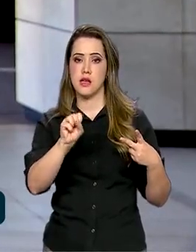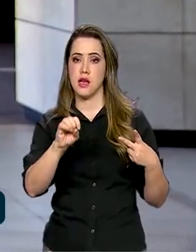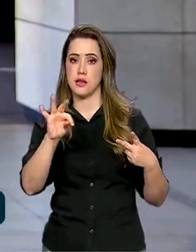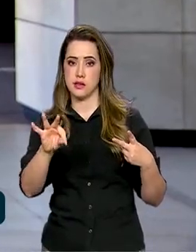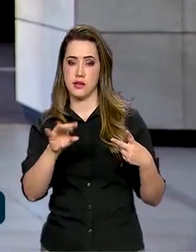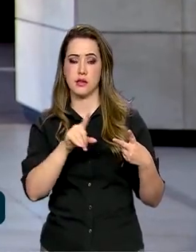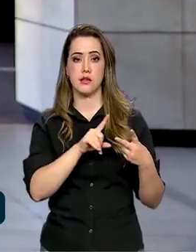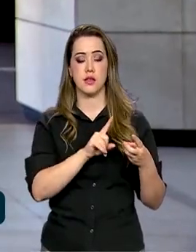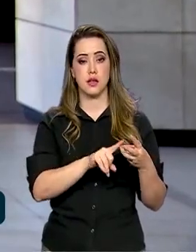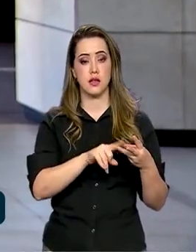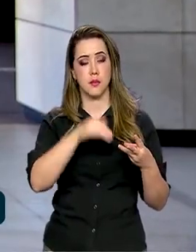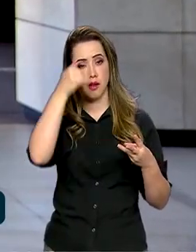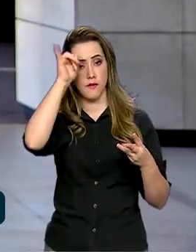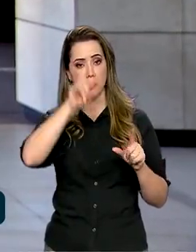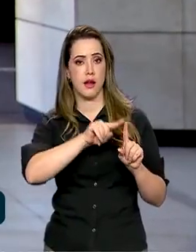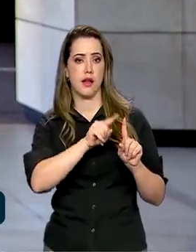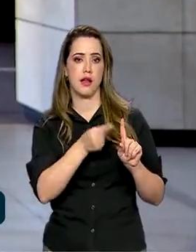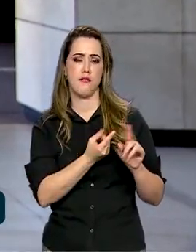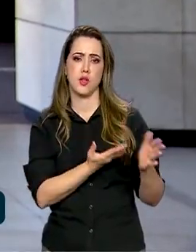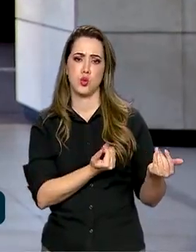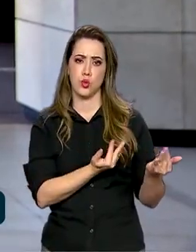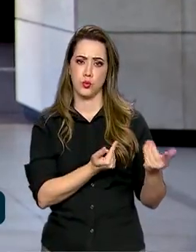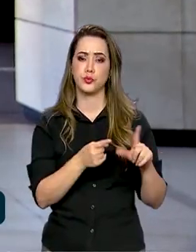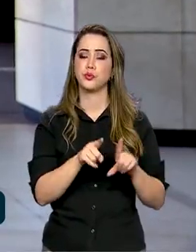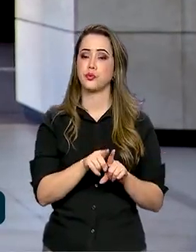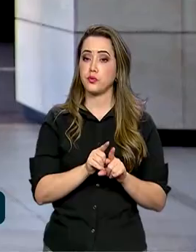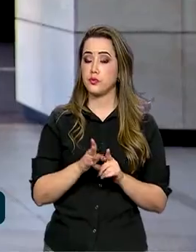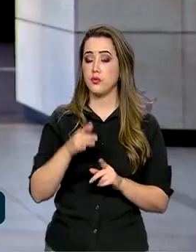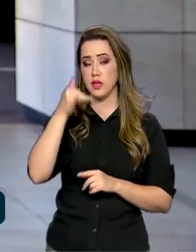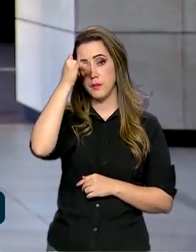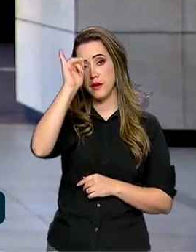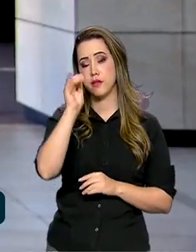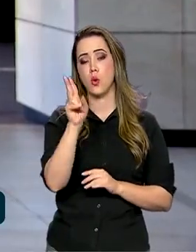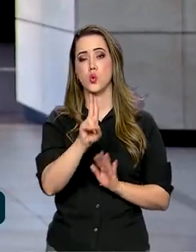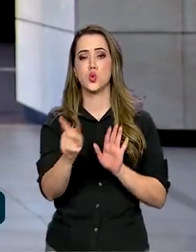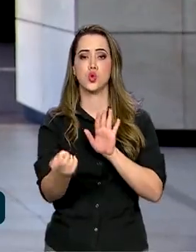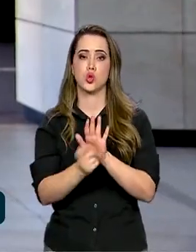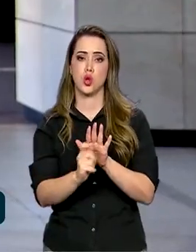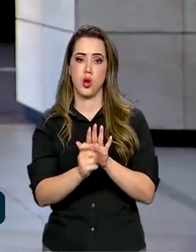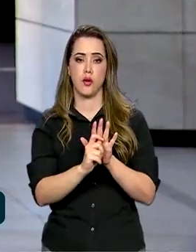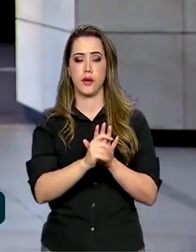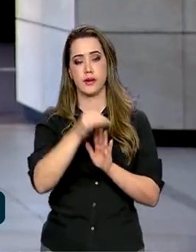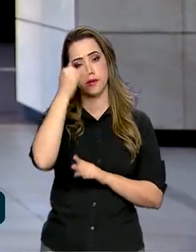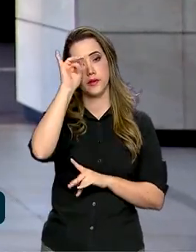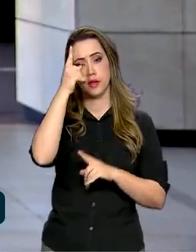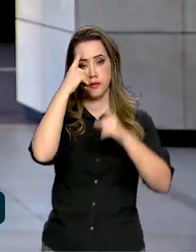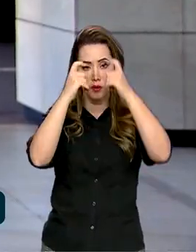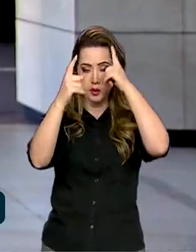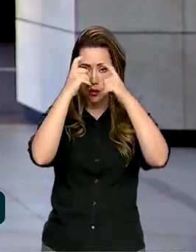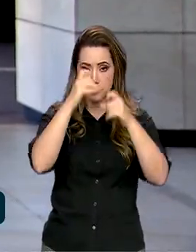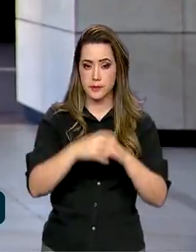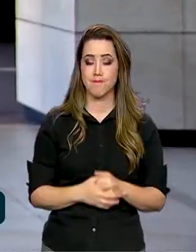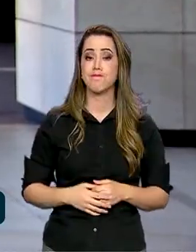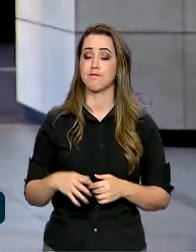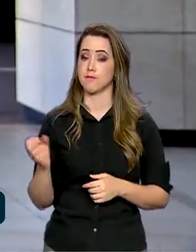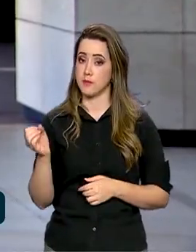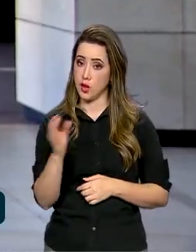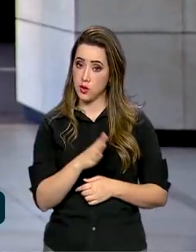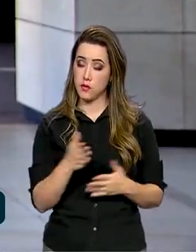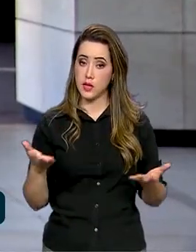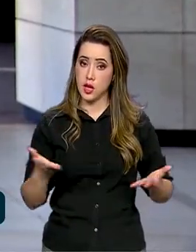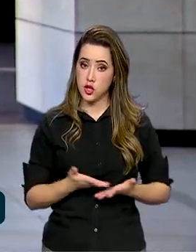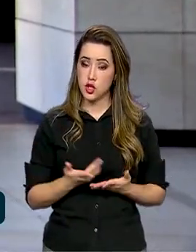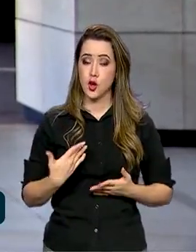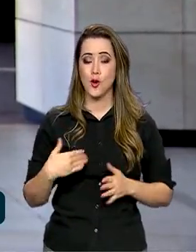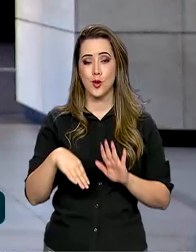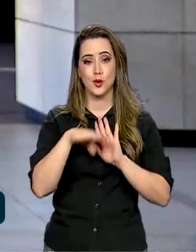prevenção da gravidez na adolescência e a prevenção ao uso de drogas e o combate à violência. E uma novidade nesse retorno